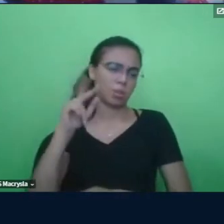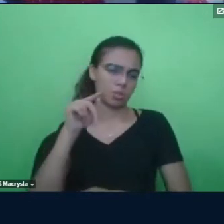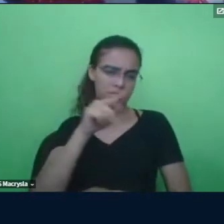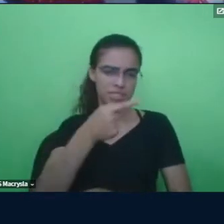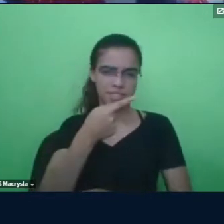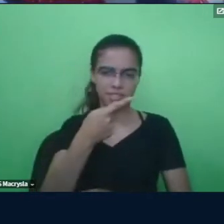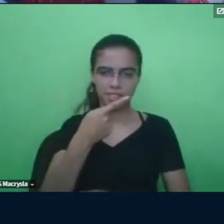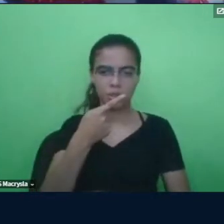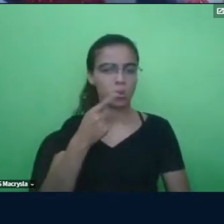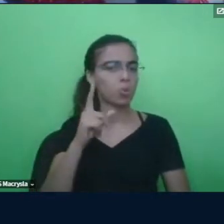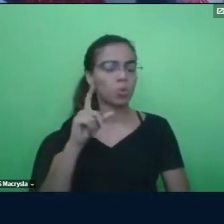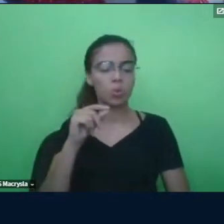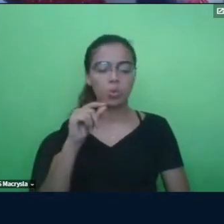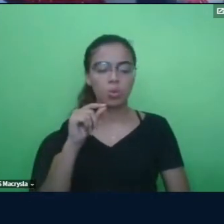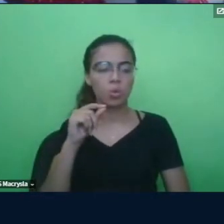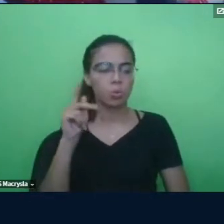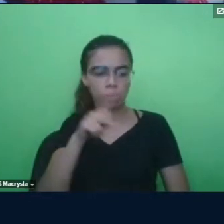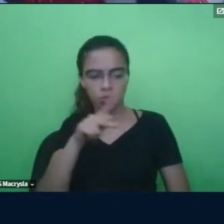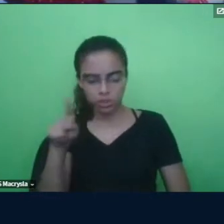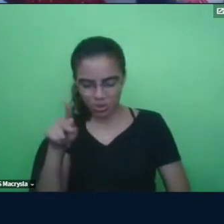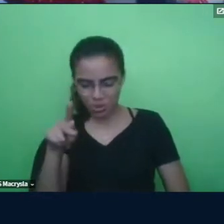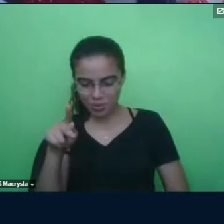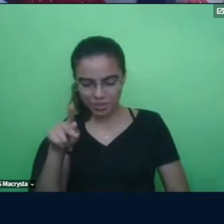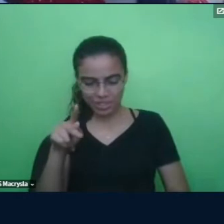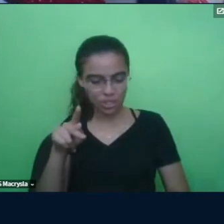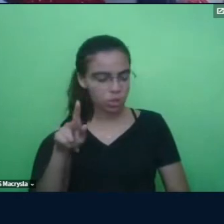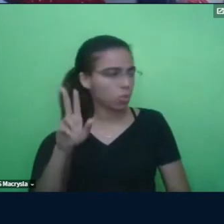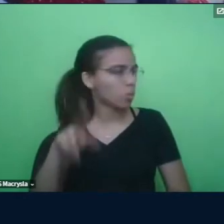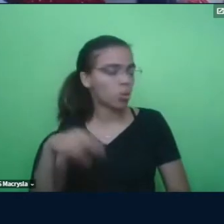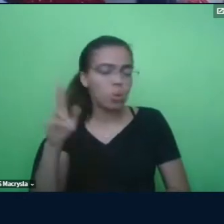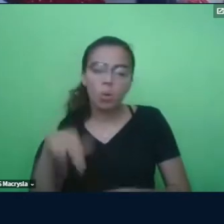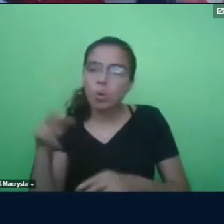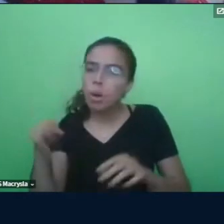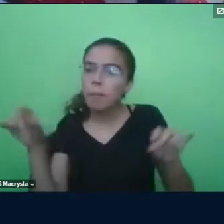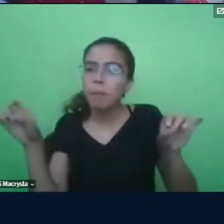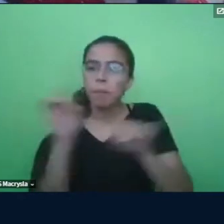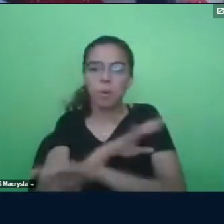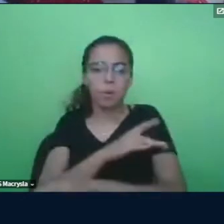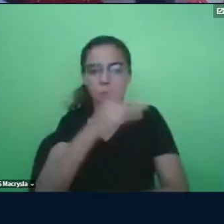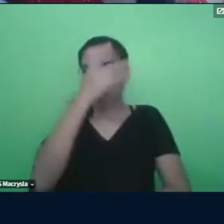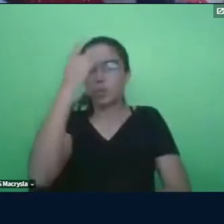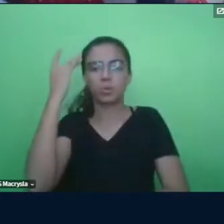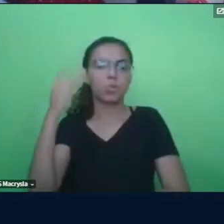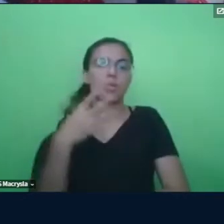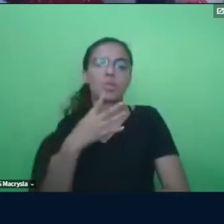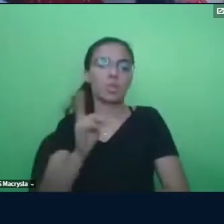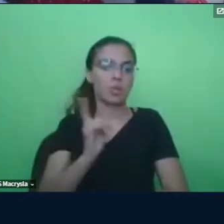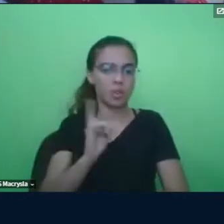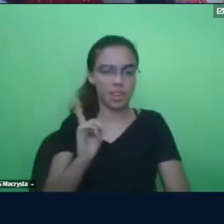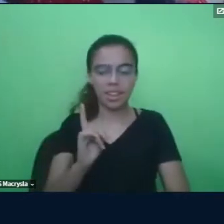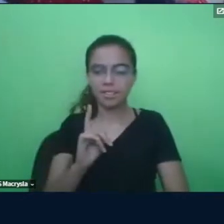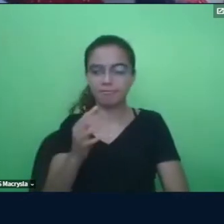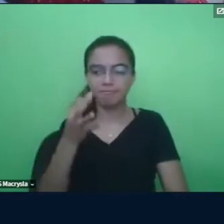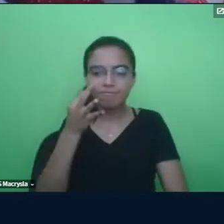professor... O professor nunca está preparado para uma realidade que ele não conhece ou que ele nunca se vivenciou.